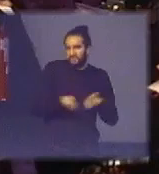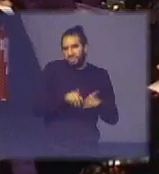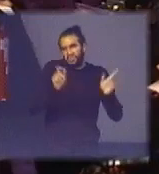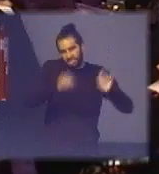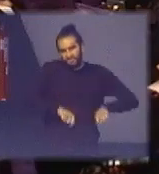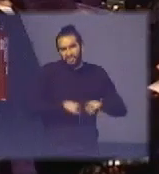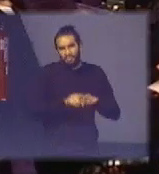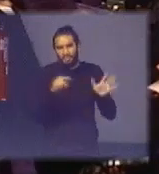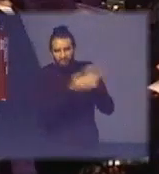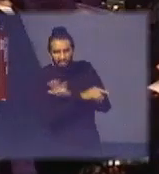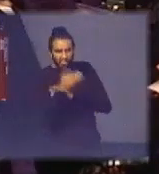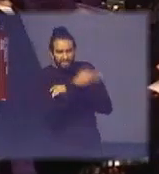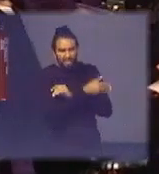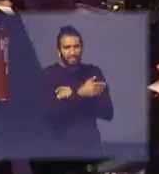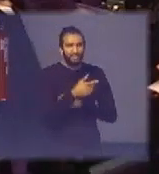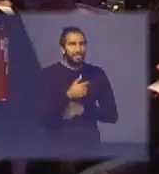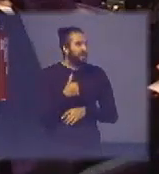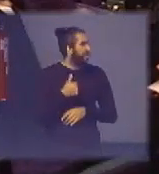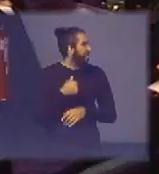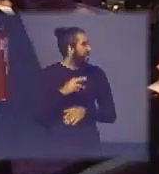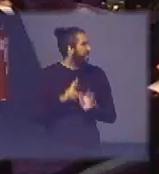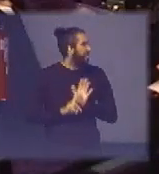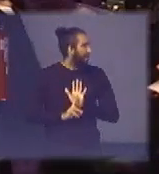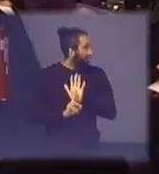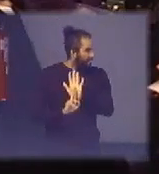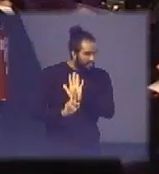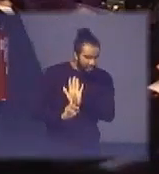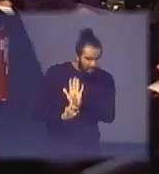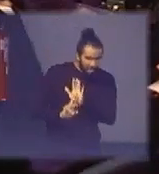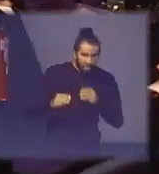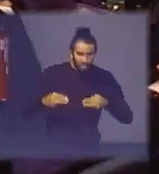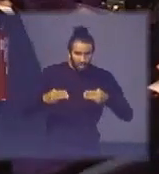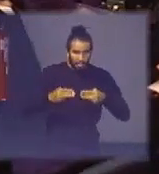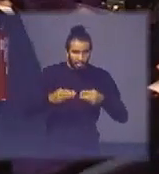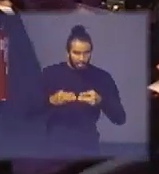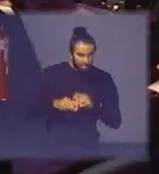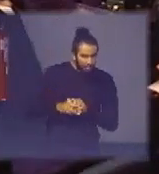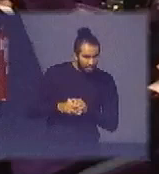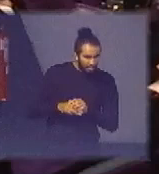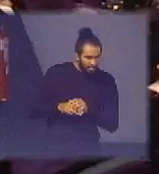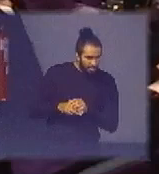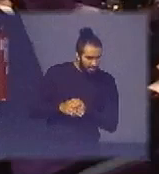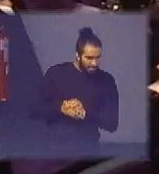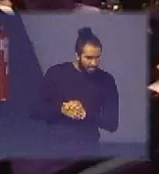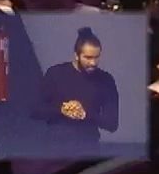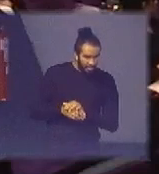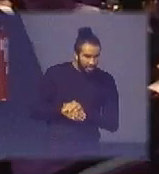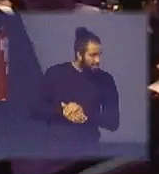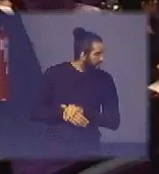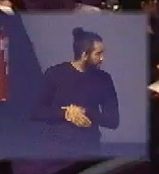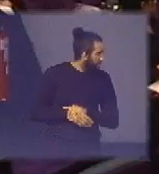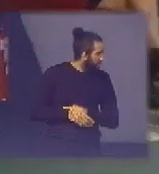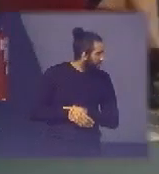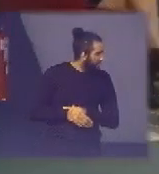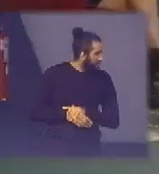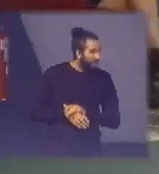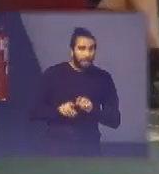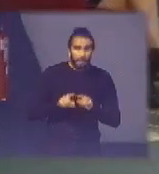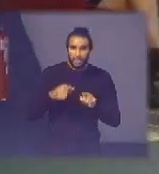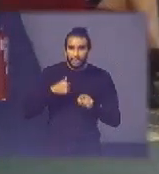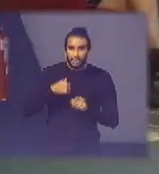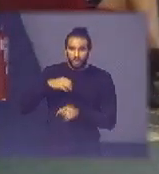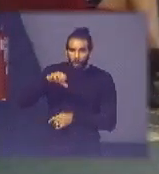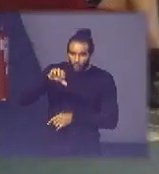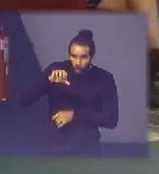eu vou estar aqui representando o poder público como eu falando não sou mais diretor do SLU desde a semana passada mas eu passei nove anos nessa